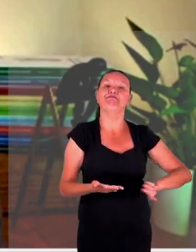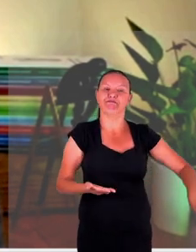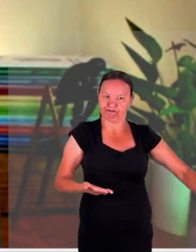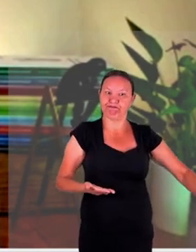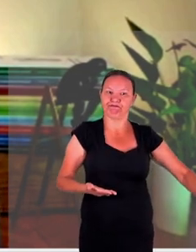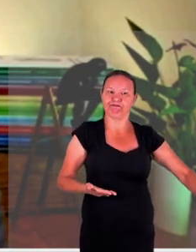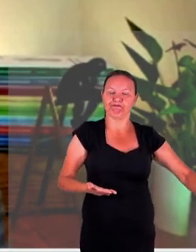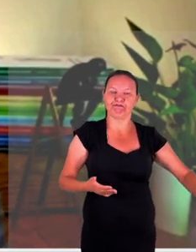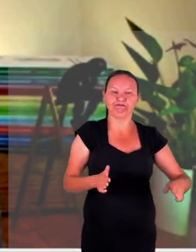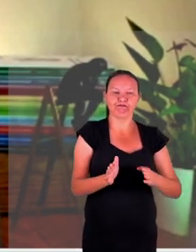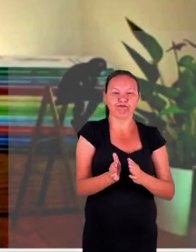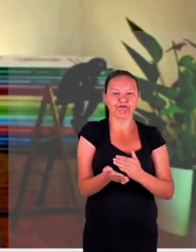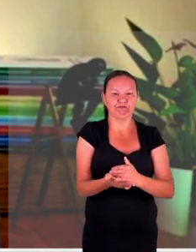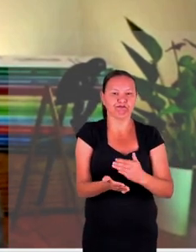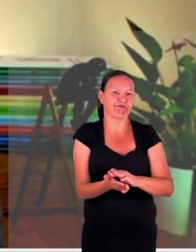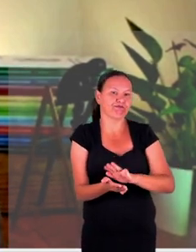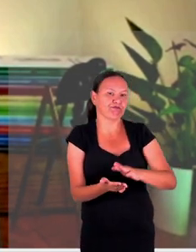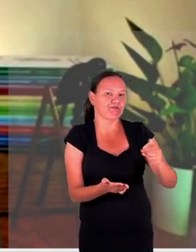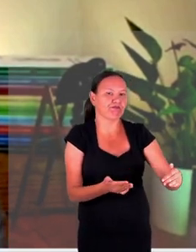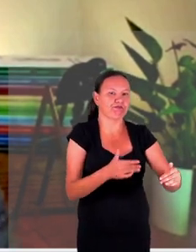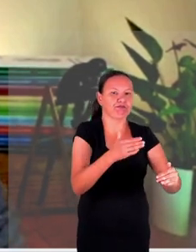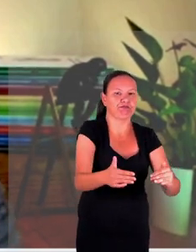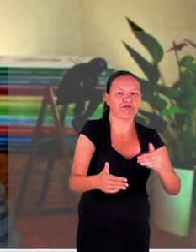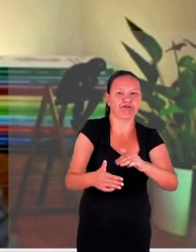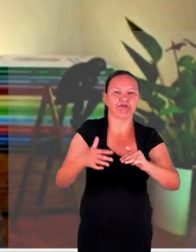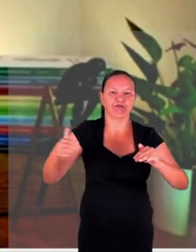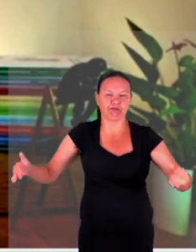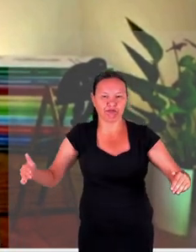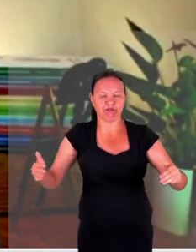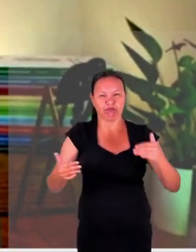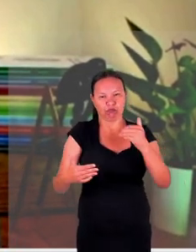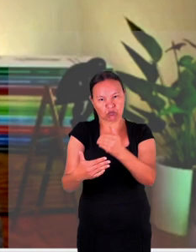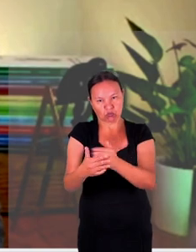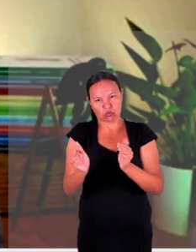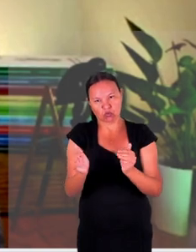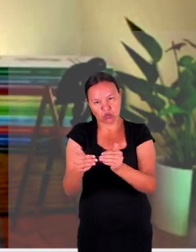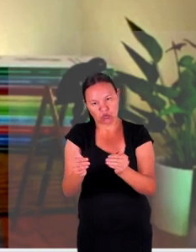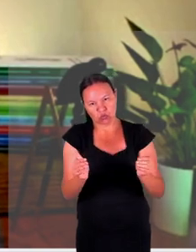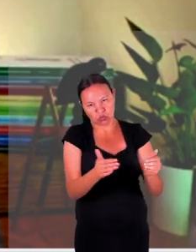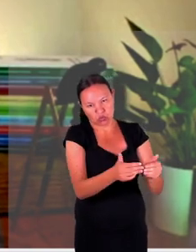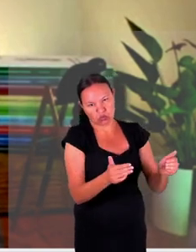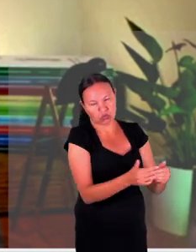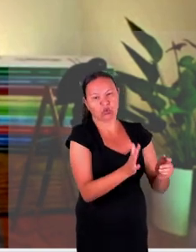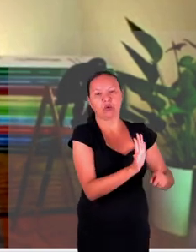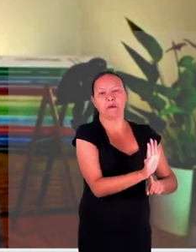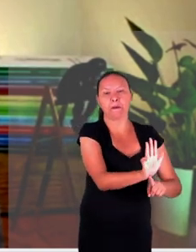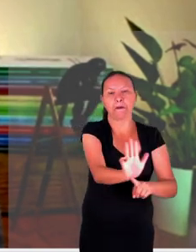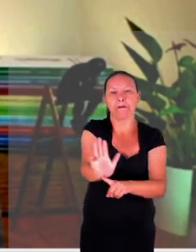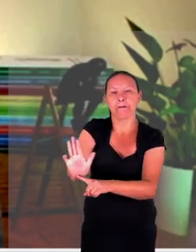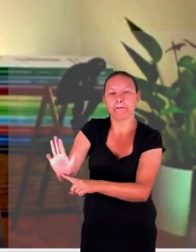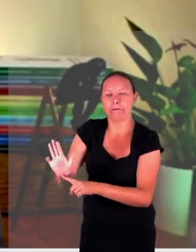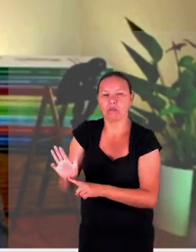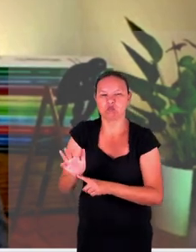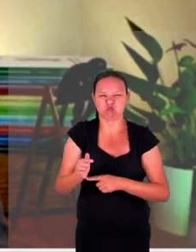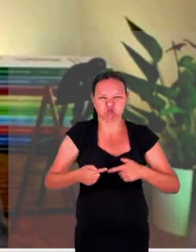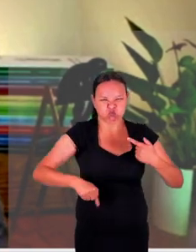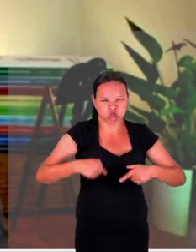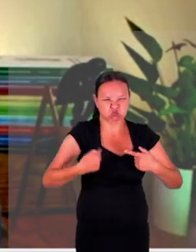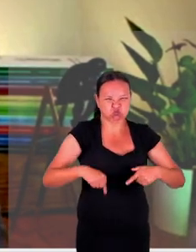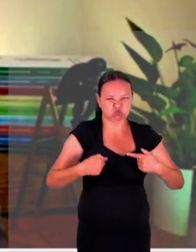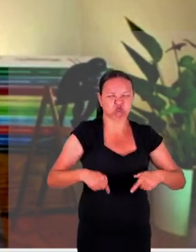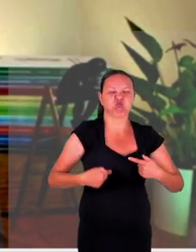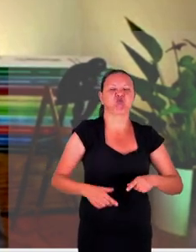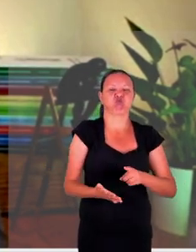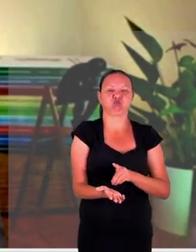dessa divisão nós e eles e aqueles que faziam parte de um grande grupo começam a ser vistos também como inimigos essas